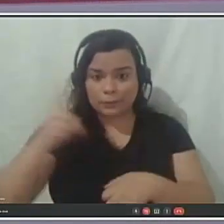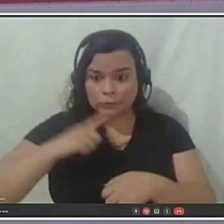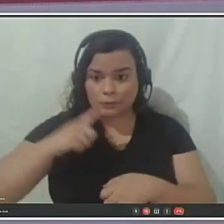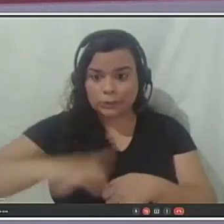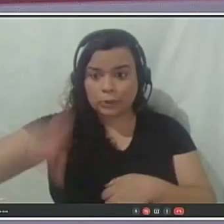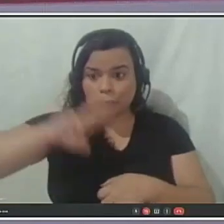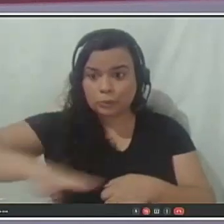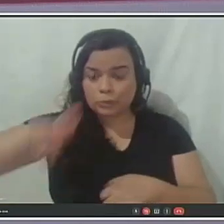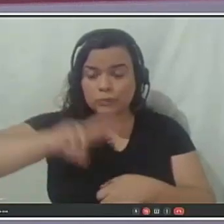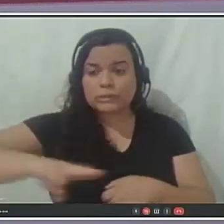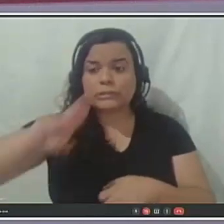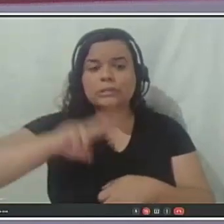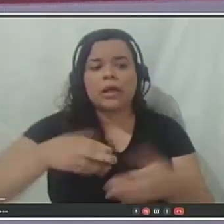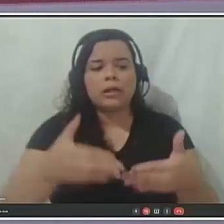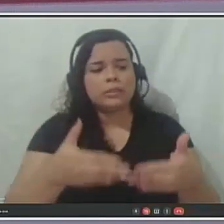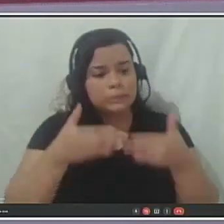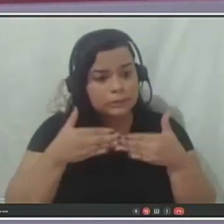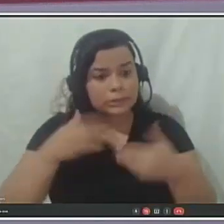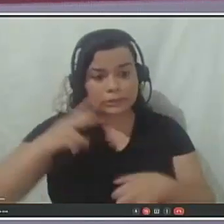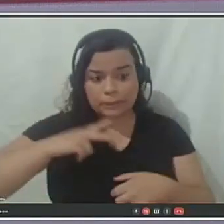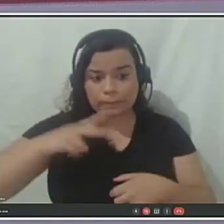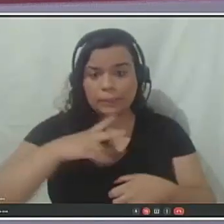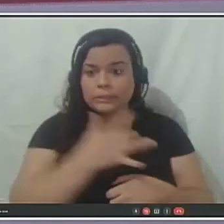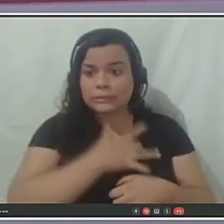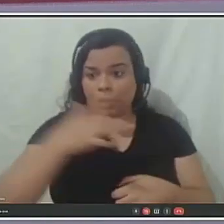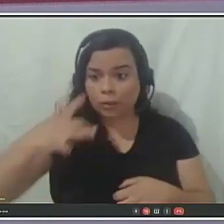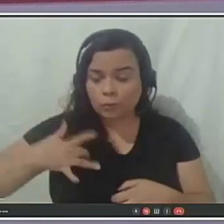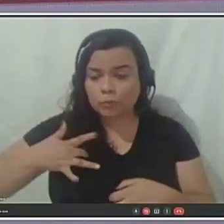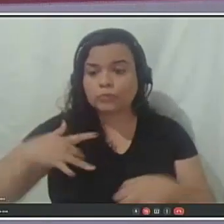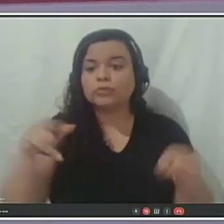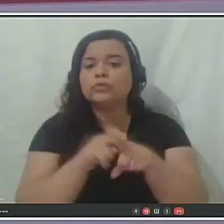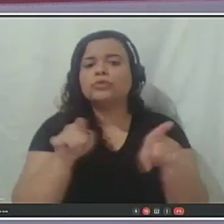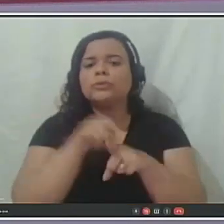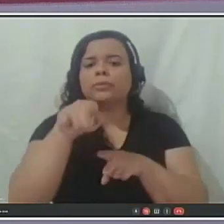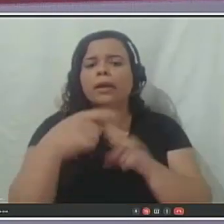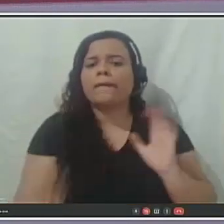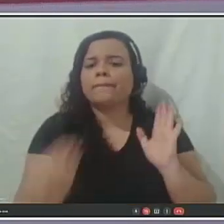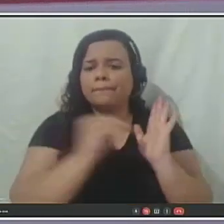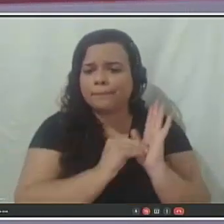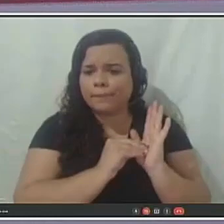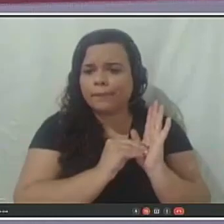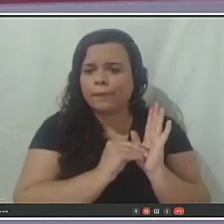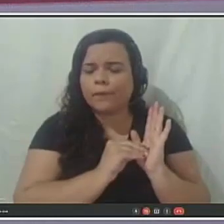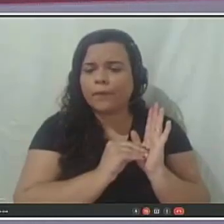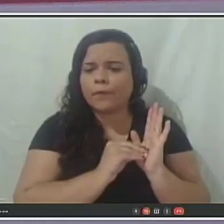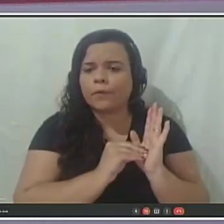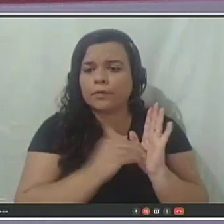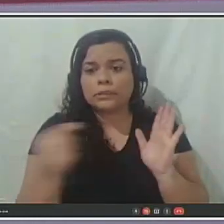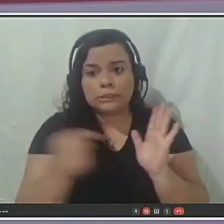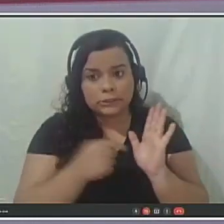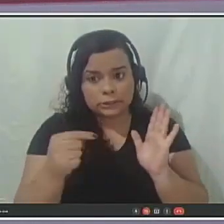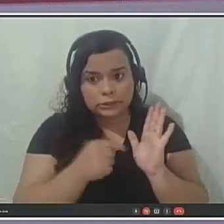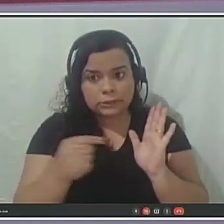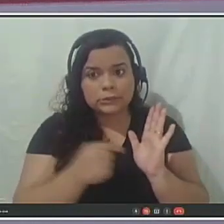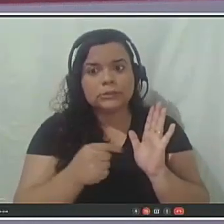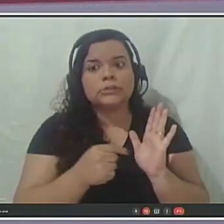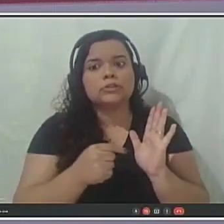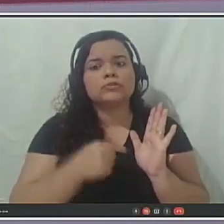licença para tratamento de saúde. E aqui, não colocaram em gozo, usufruir. Só colocá-lo, licença.